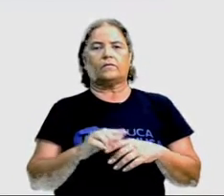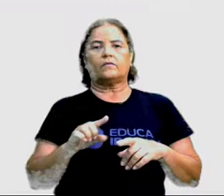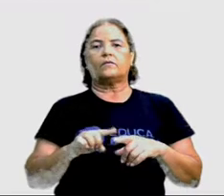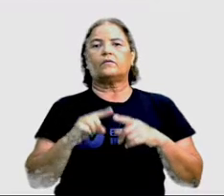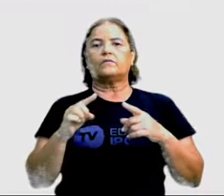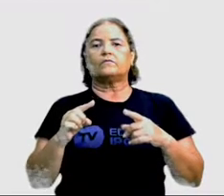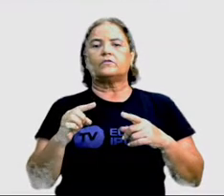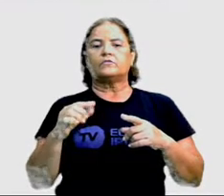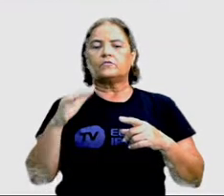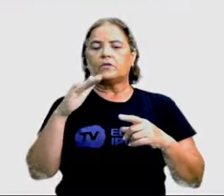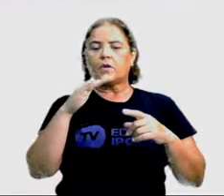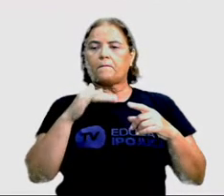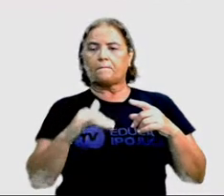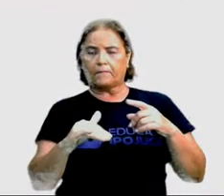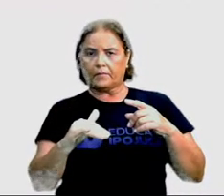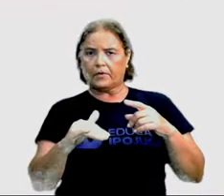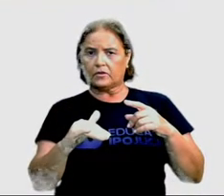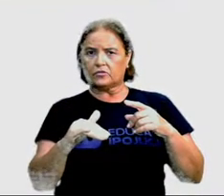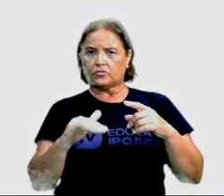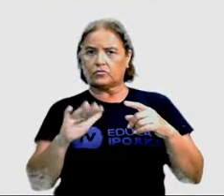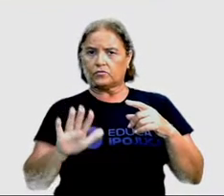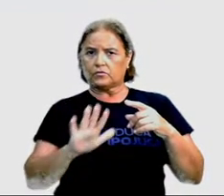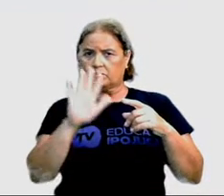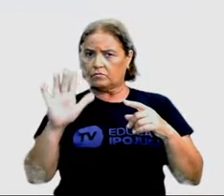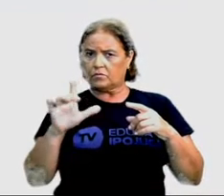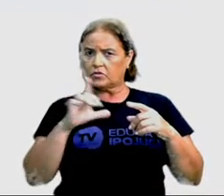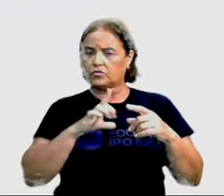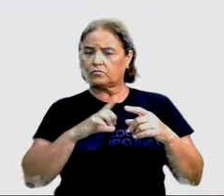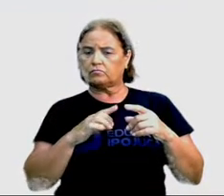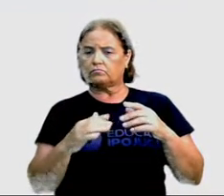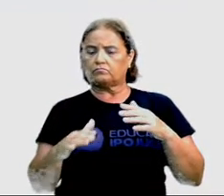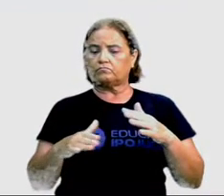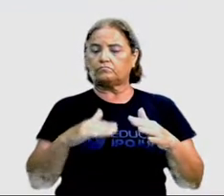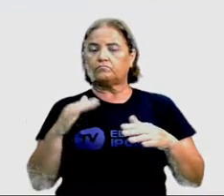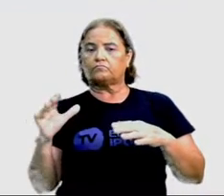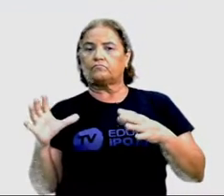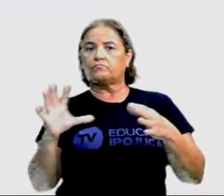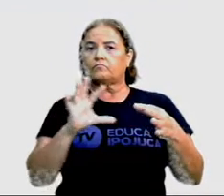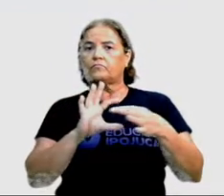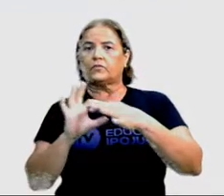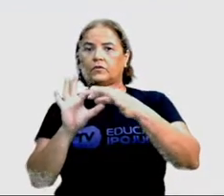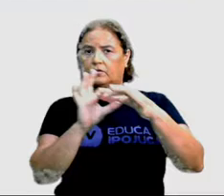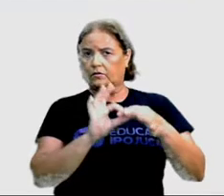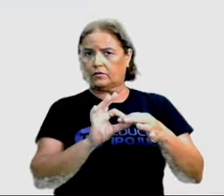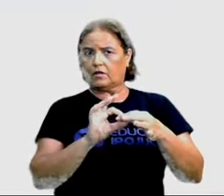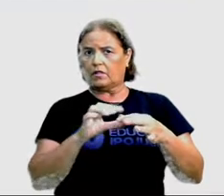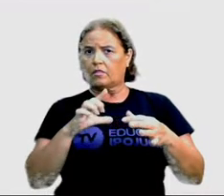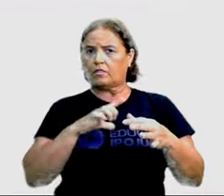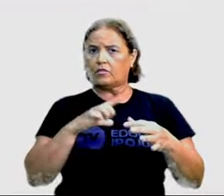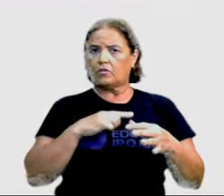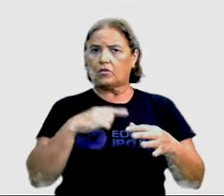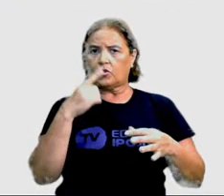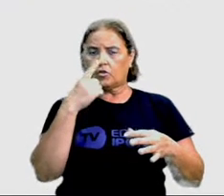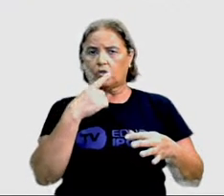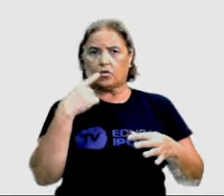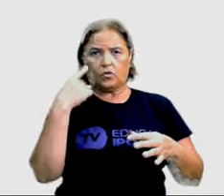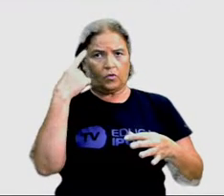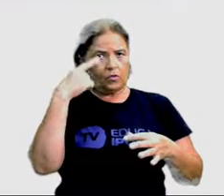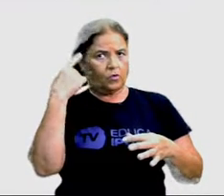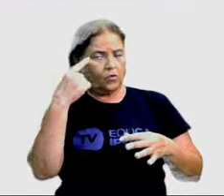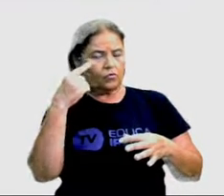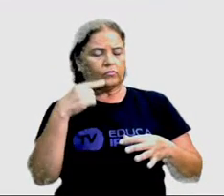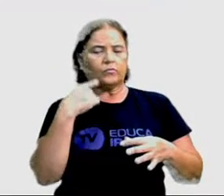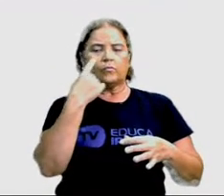que teve esse joguete de traços se interligando. Perceba que temos olhos, bocas e nariz